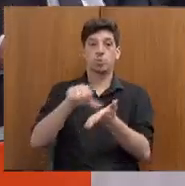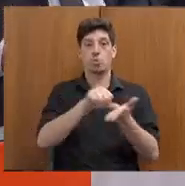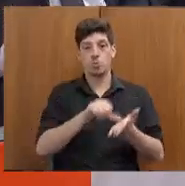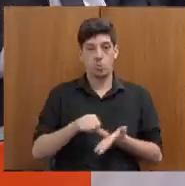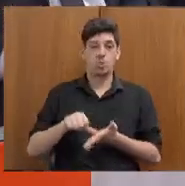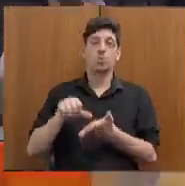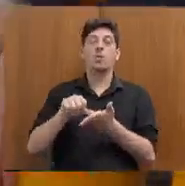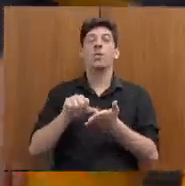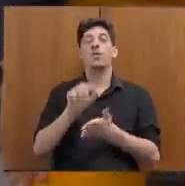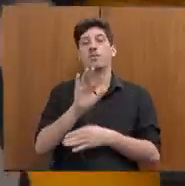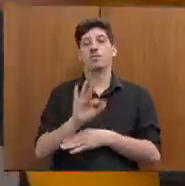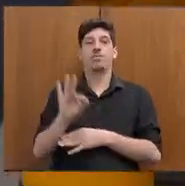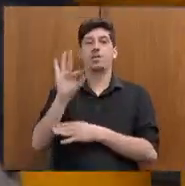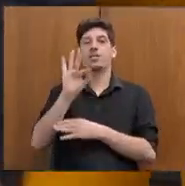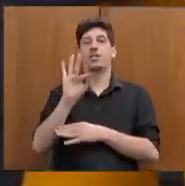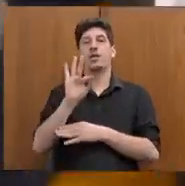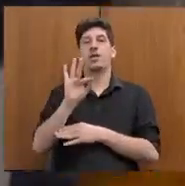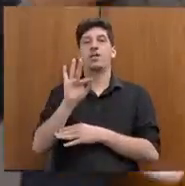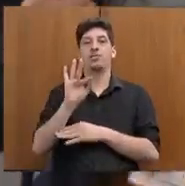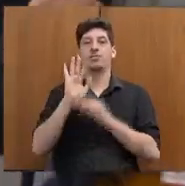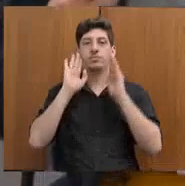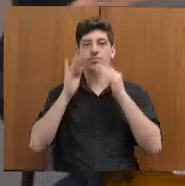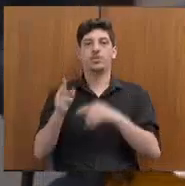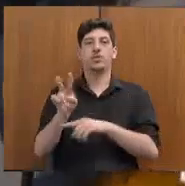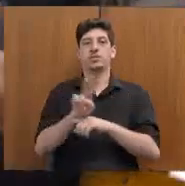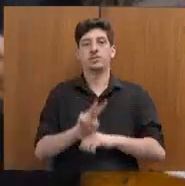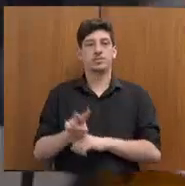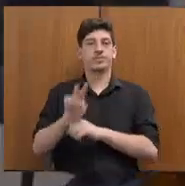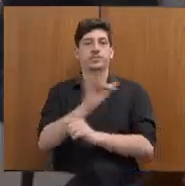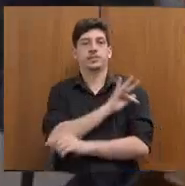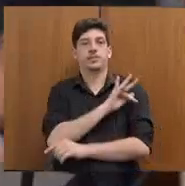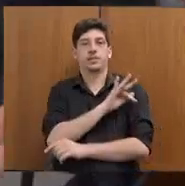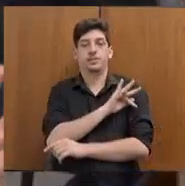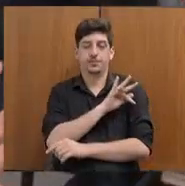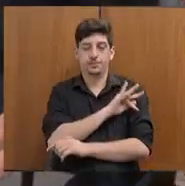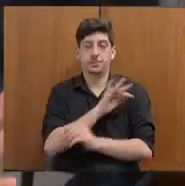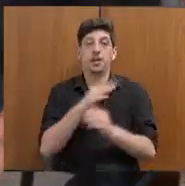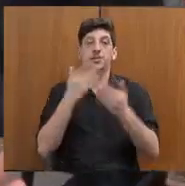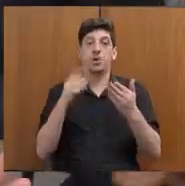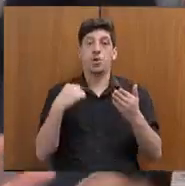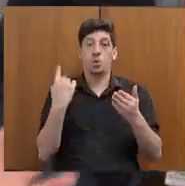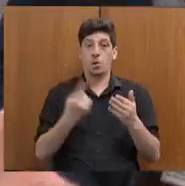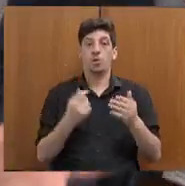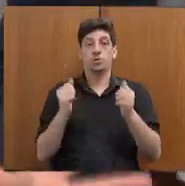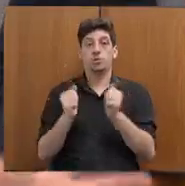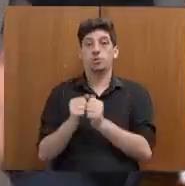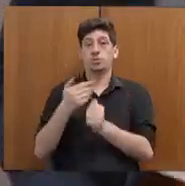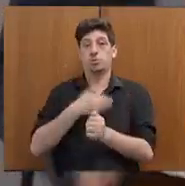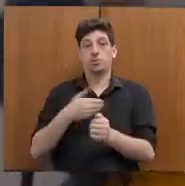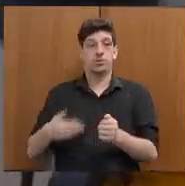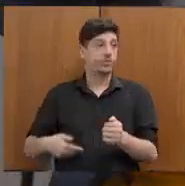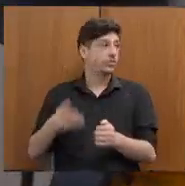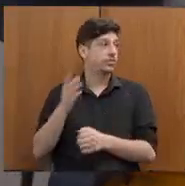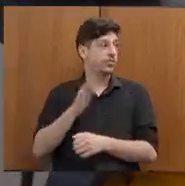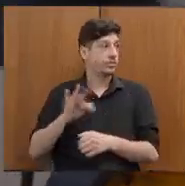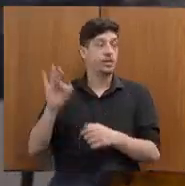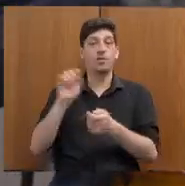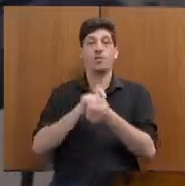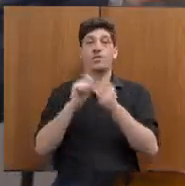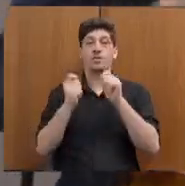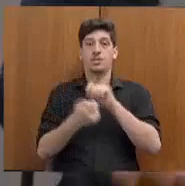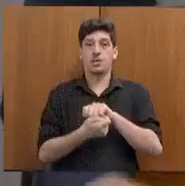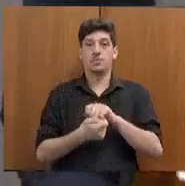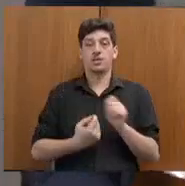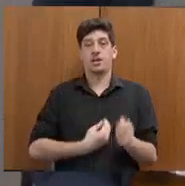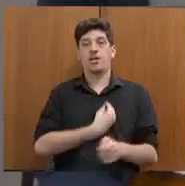processo de fiscalização. Então, o que nós entramos? Nós entramos junto com o governo federal, adaptando as realidades de Minas,